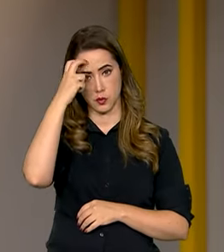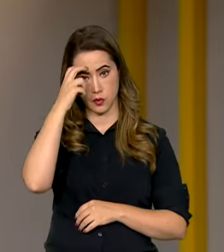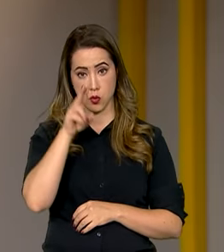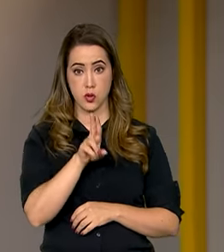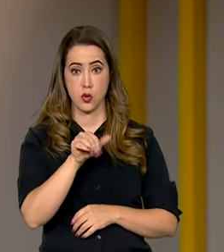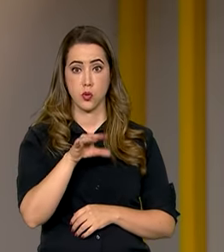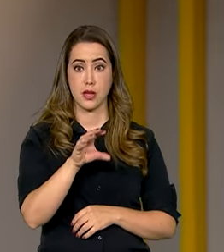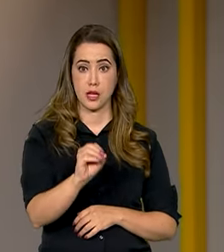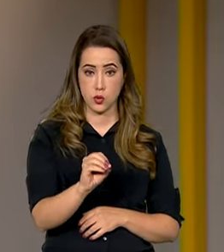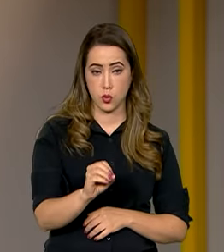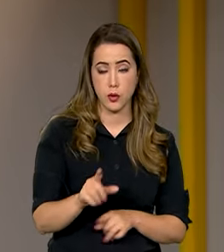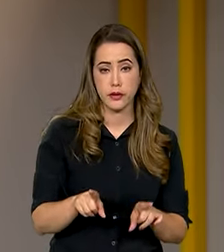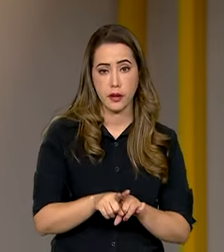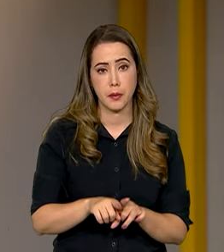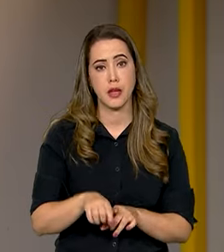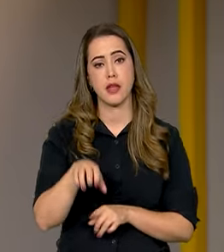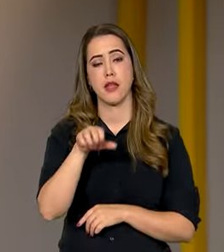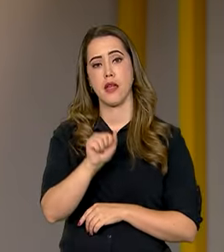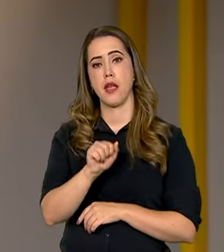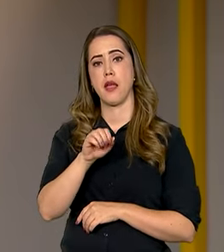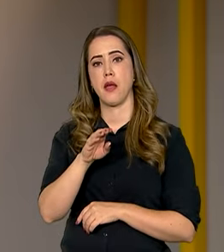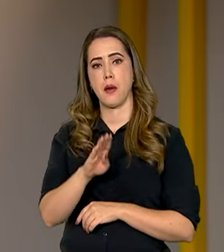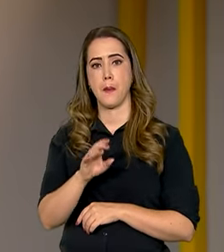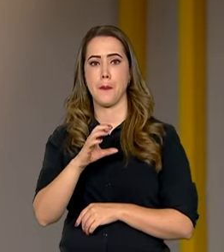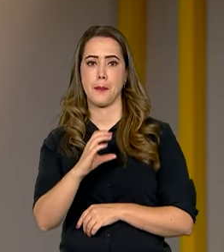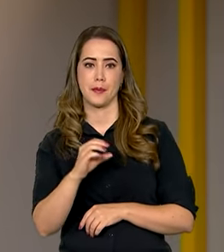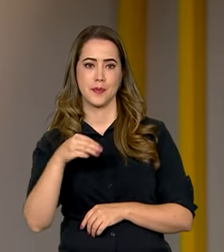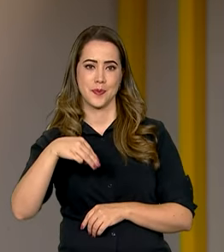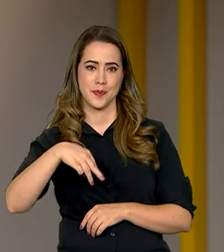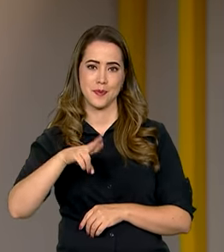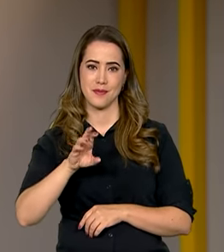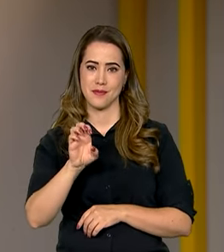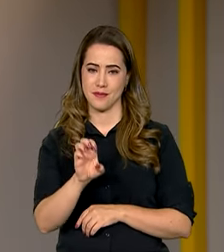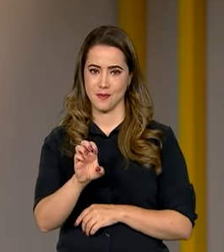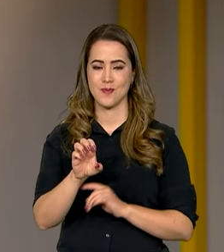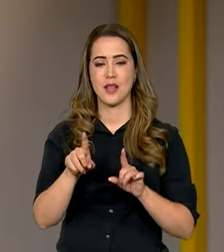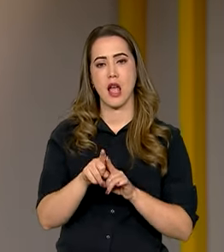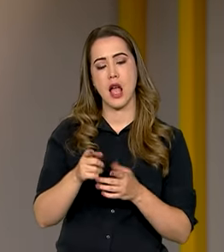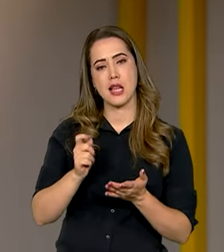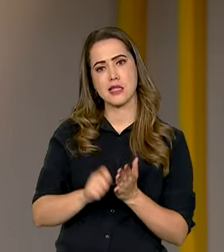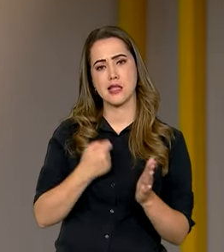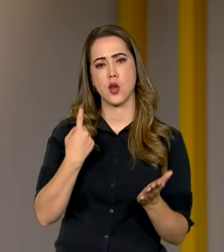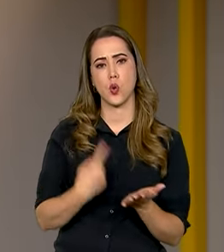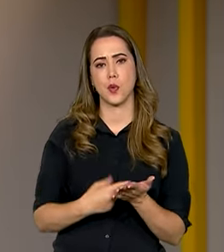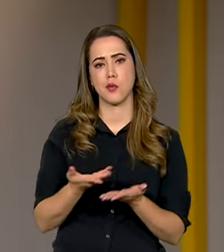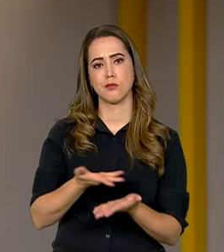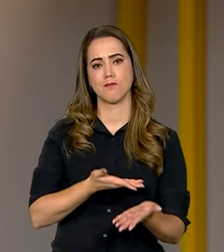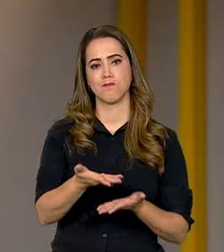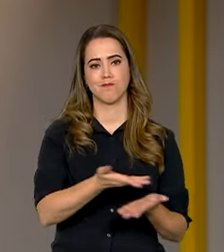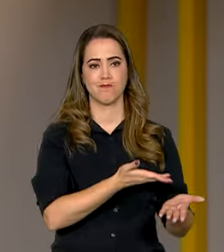Cultura, Unesco, e a Agência Brasileira de Cooperação do Ministério das Relações Exteriores assinaram o projeto de